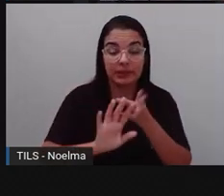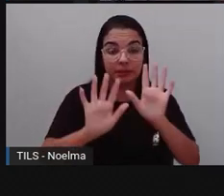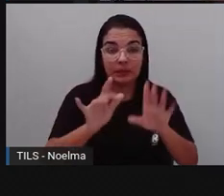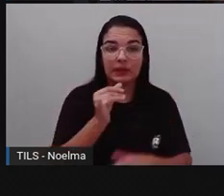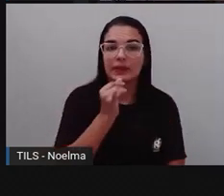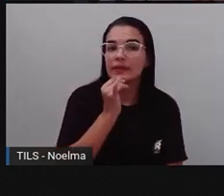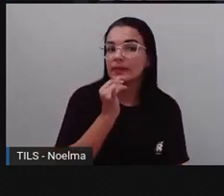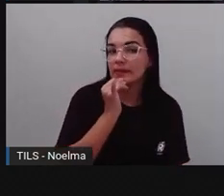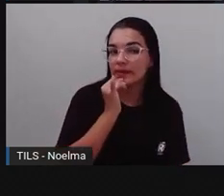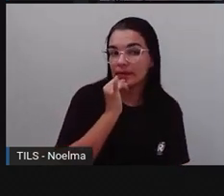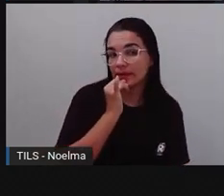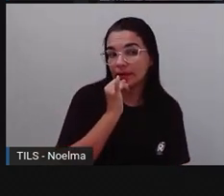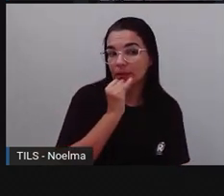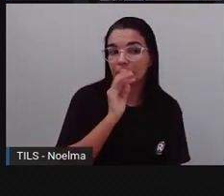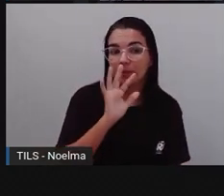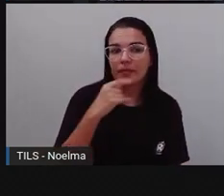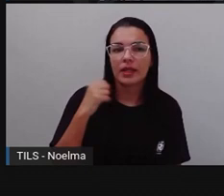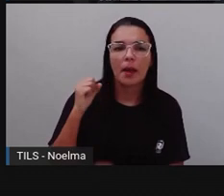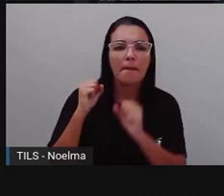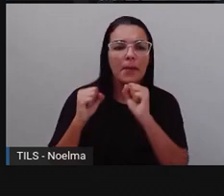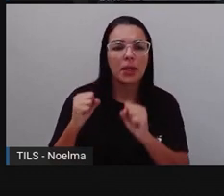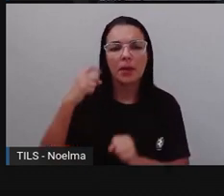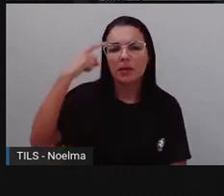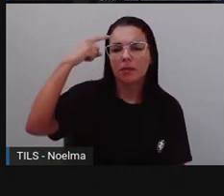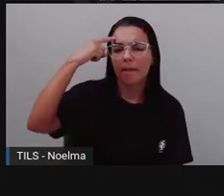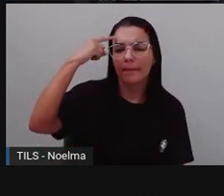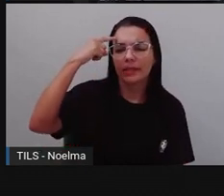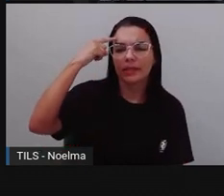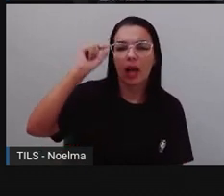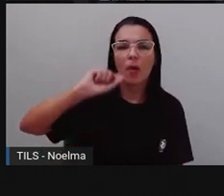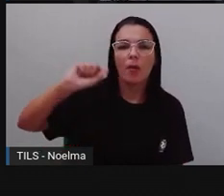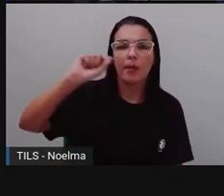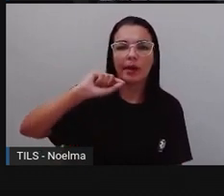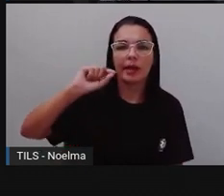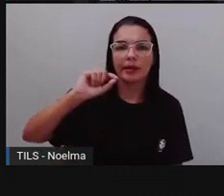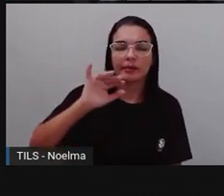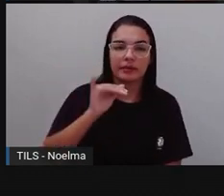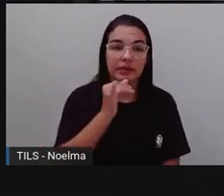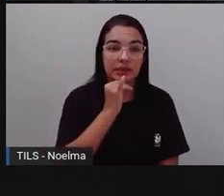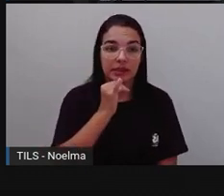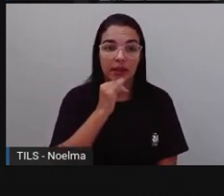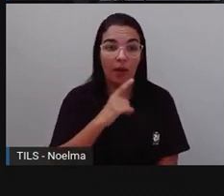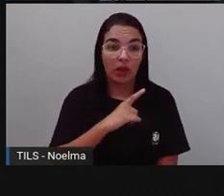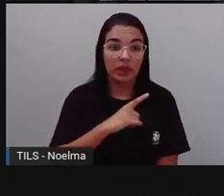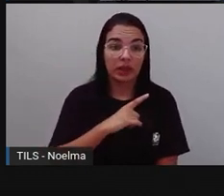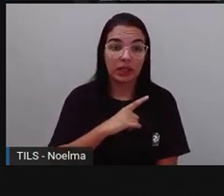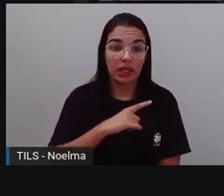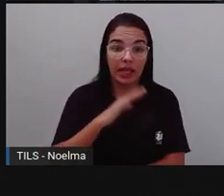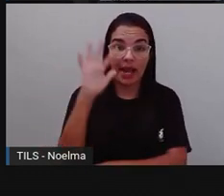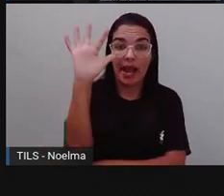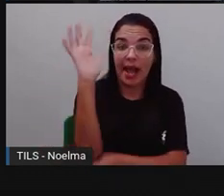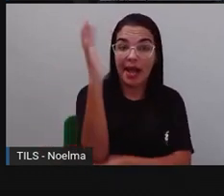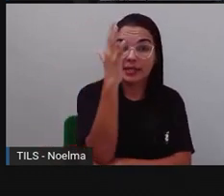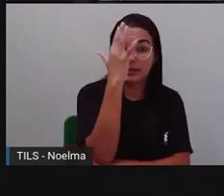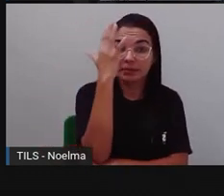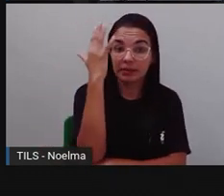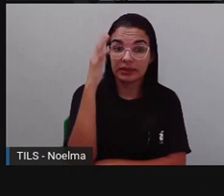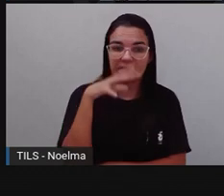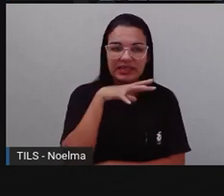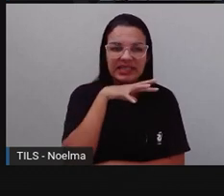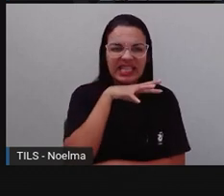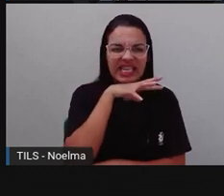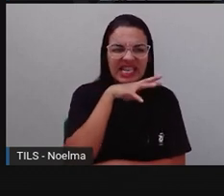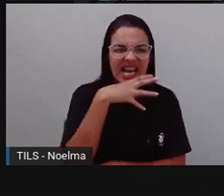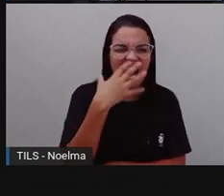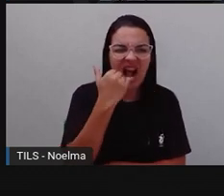Por exemplo, O é que nós podemos pensar aqui um pouquinho? Olha lá, Temos as plantas carnívoras aqui, Que tem, Ó,